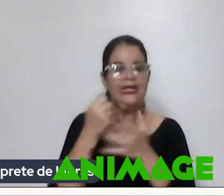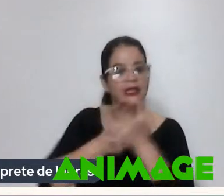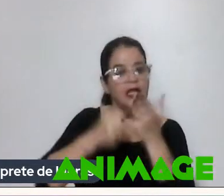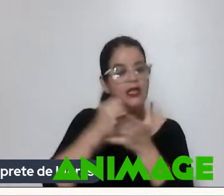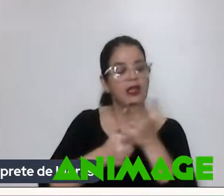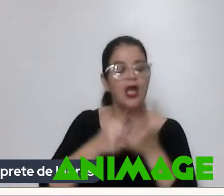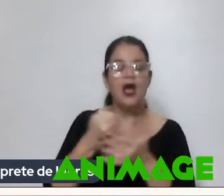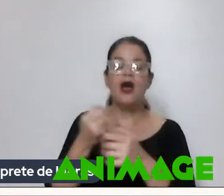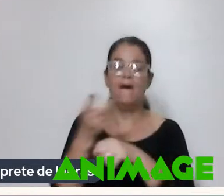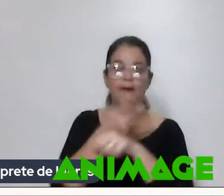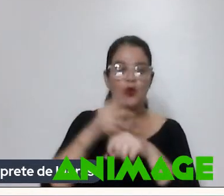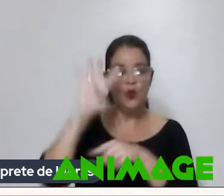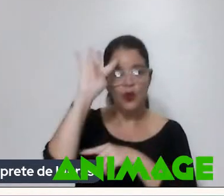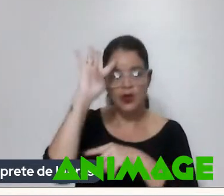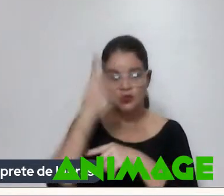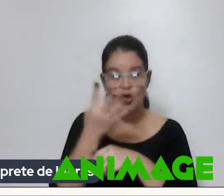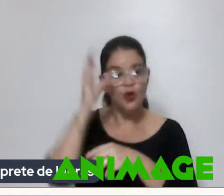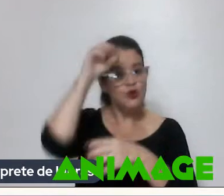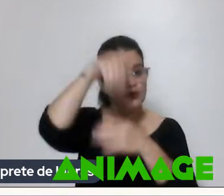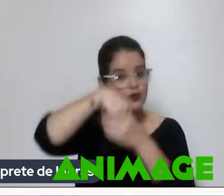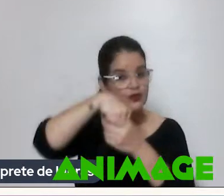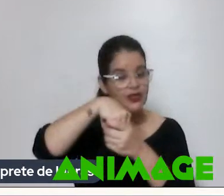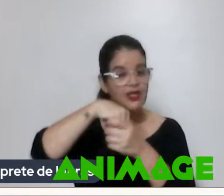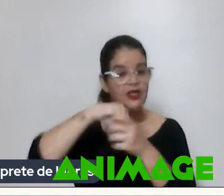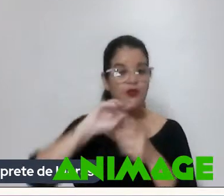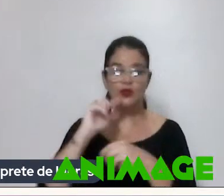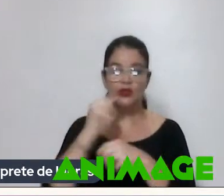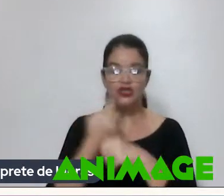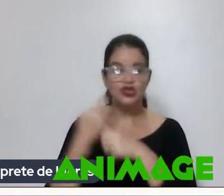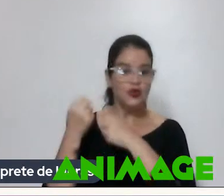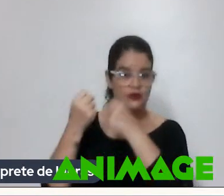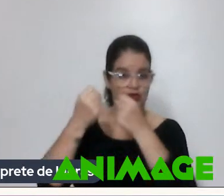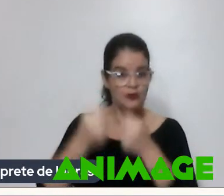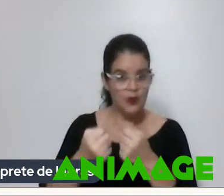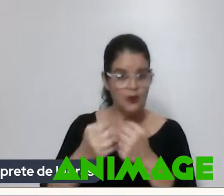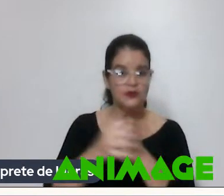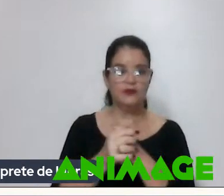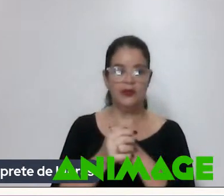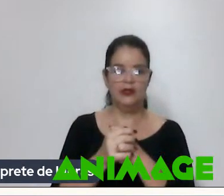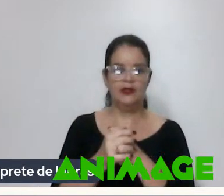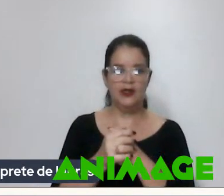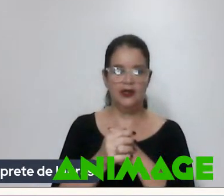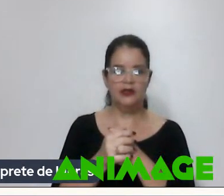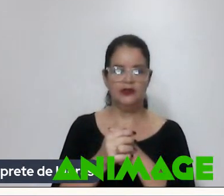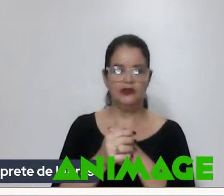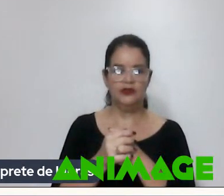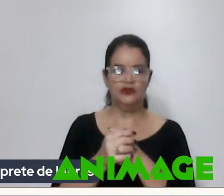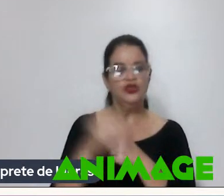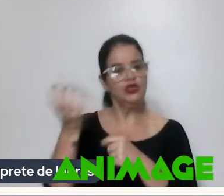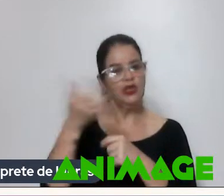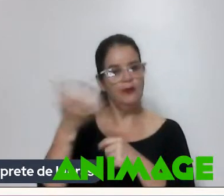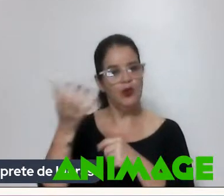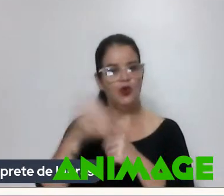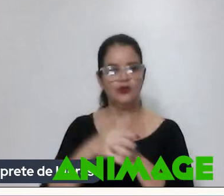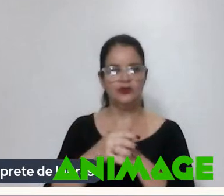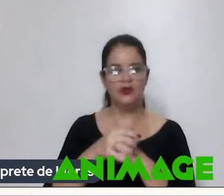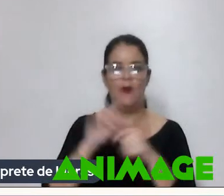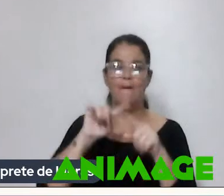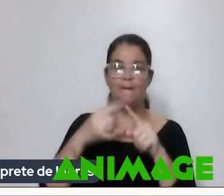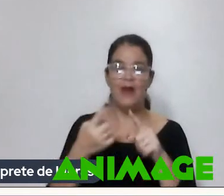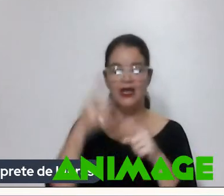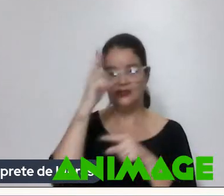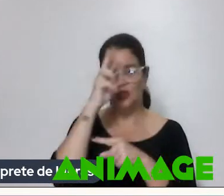Soluções Dentro da nossa Possibilidade De produção Mas eu lembro